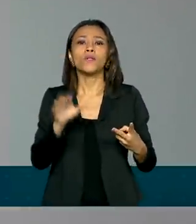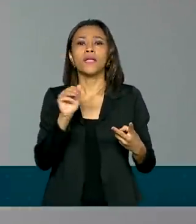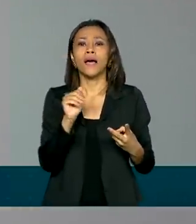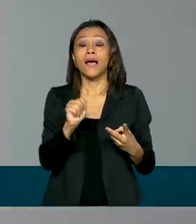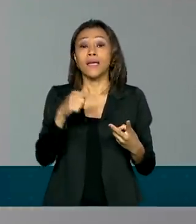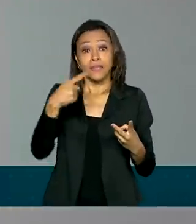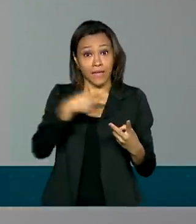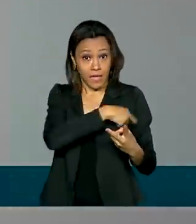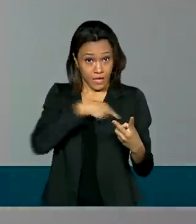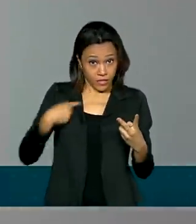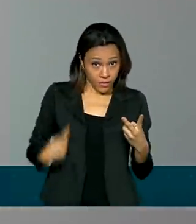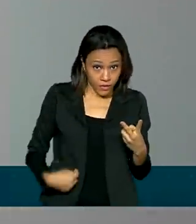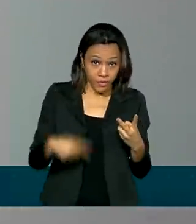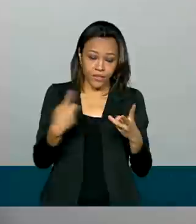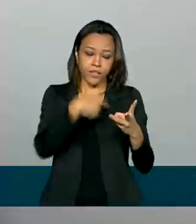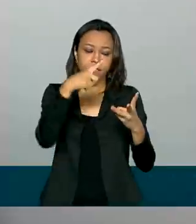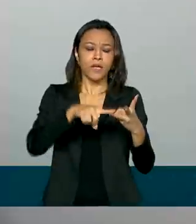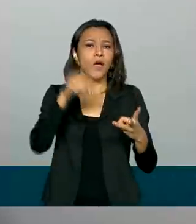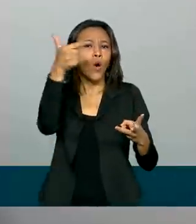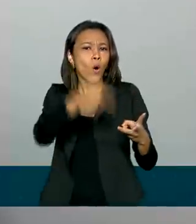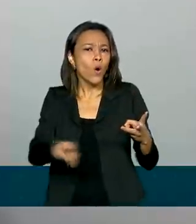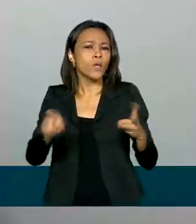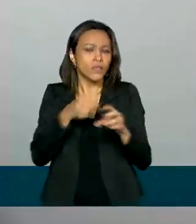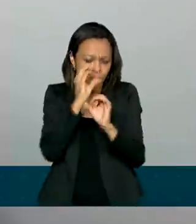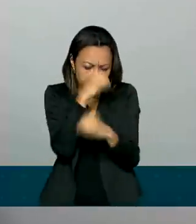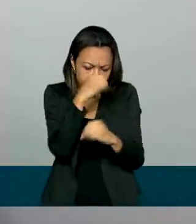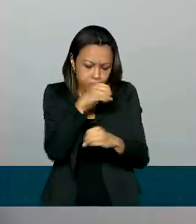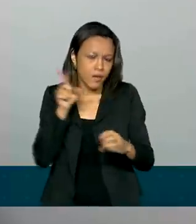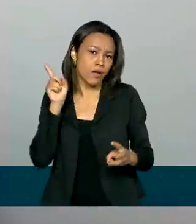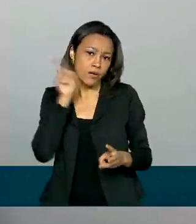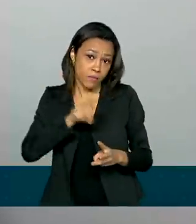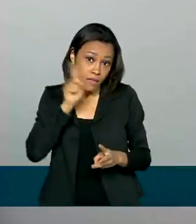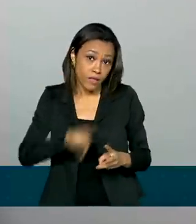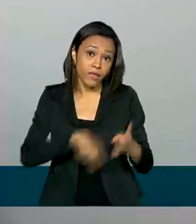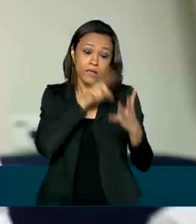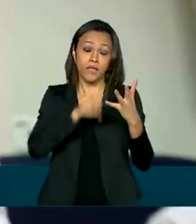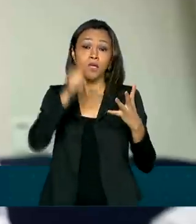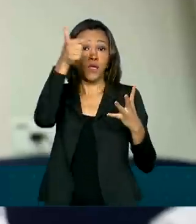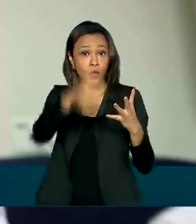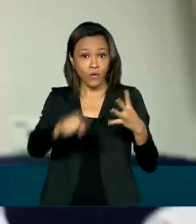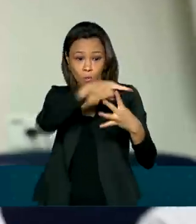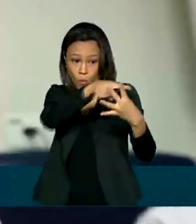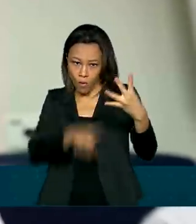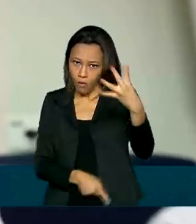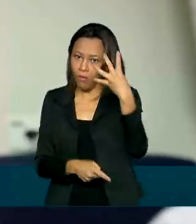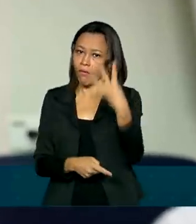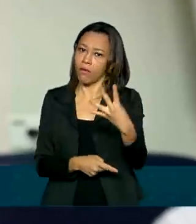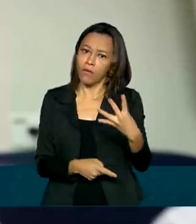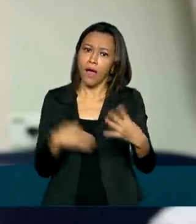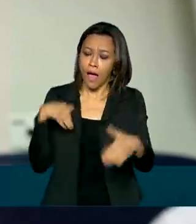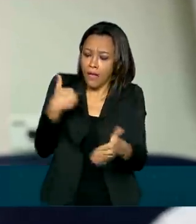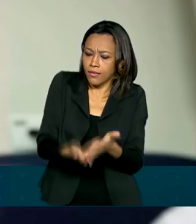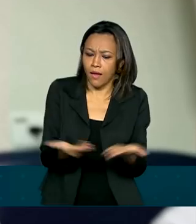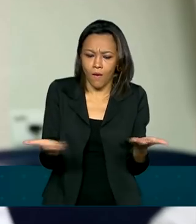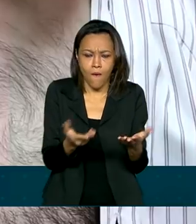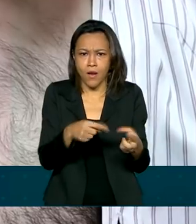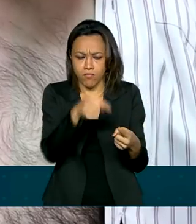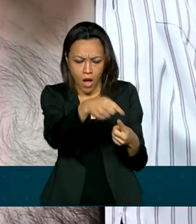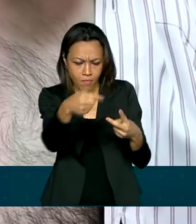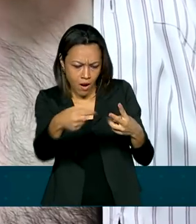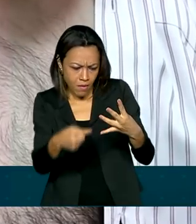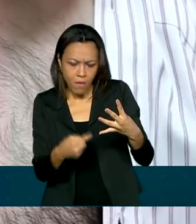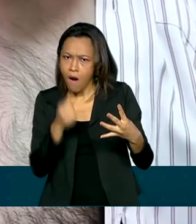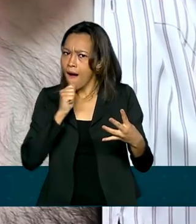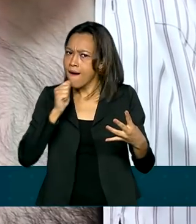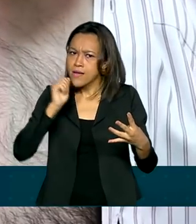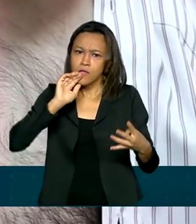desenvolvida pela China, a norte-americana Johnson & Johnson e a Pfizer. Segundo a Anvisa, até o momento, nenhum laboratório